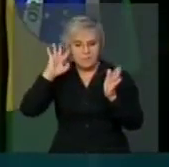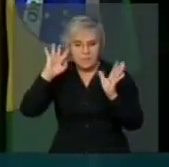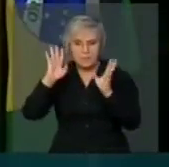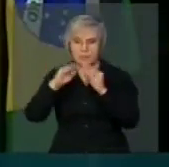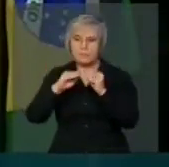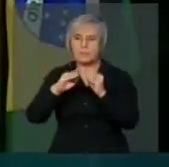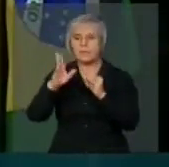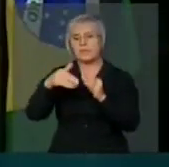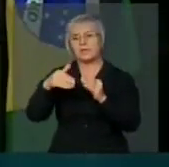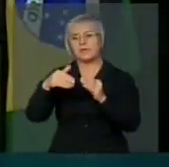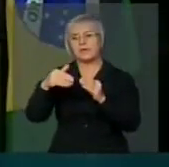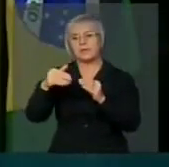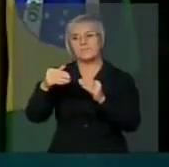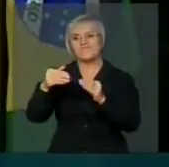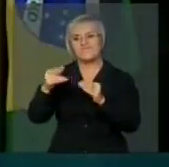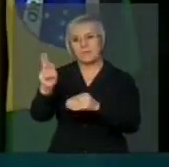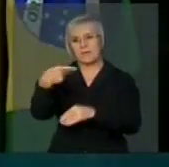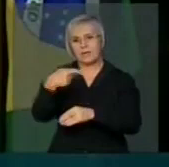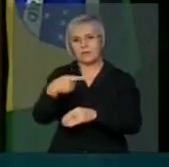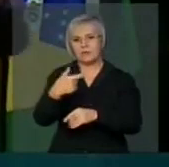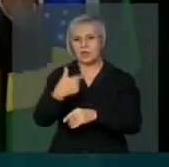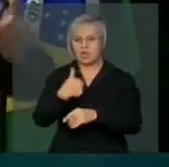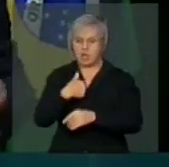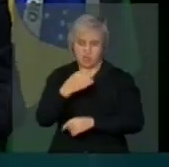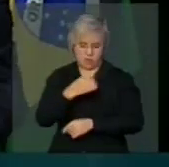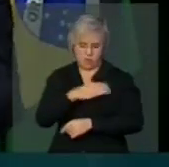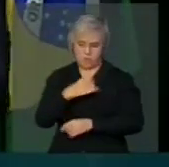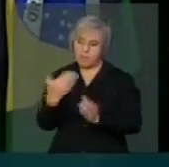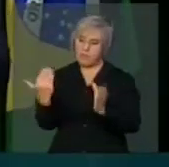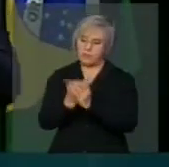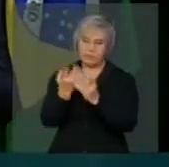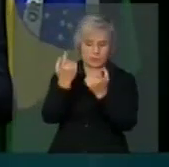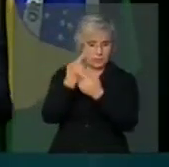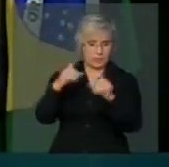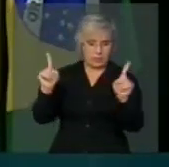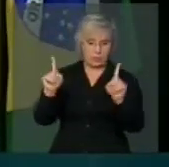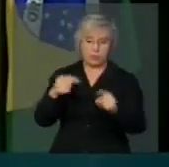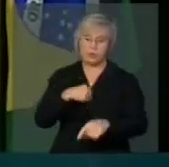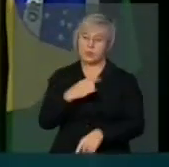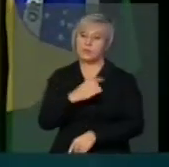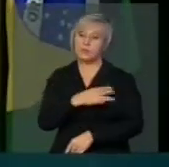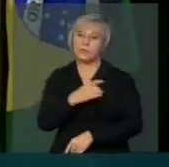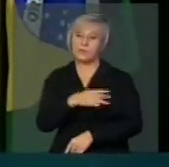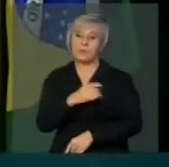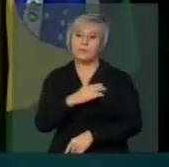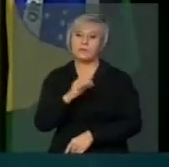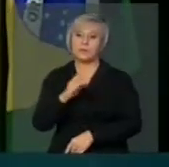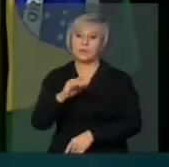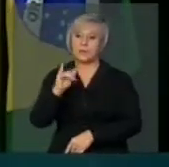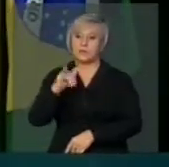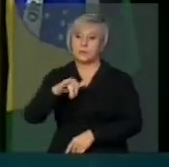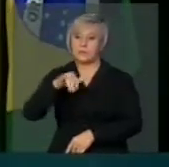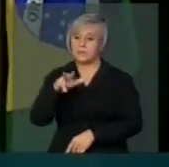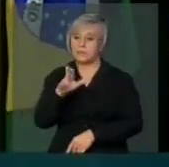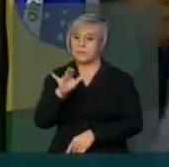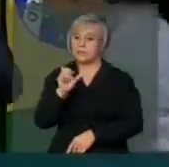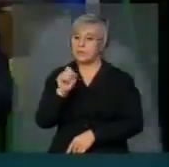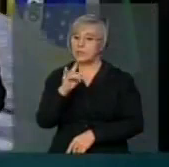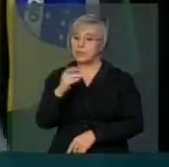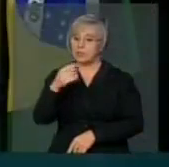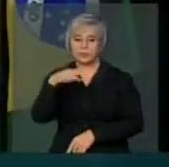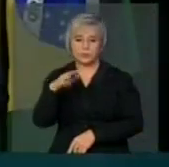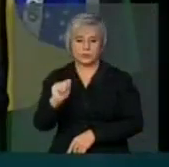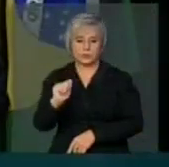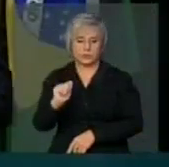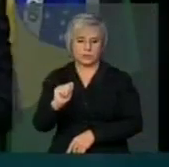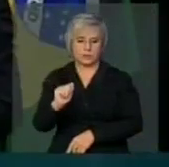não tenho medo de processo. Enfrentei vários na minha vida. Eu tenho medo dessas injustiças que são causadas ao homem